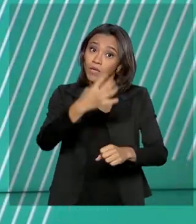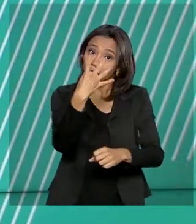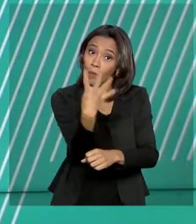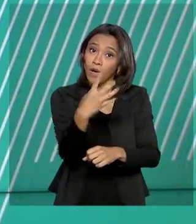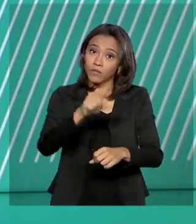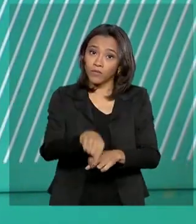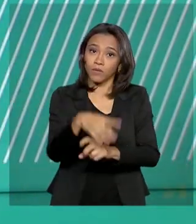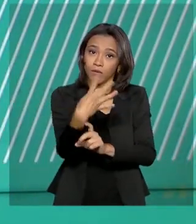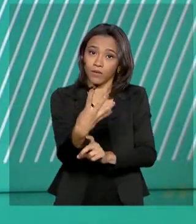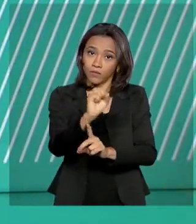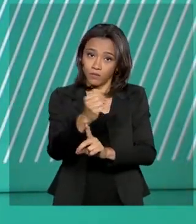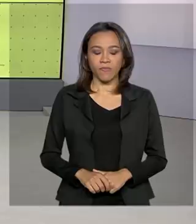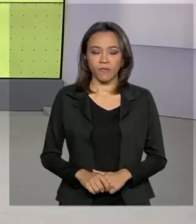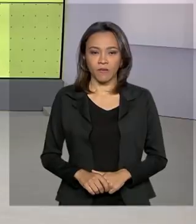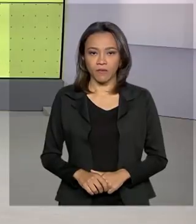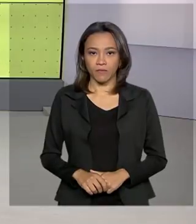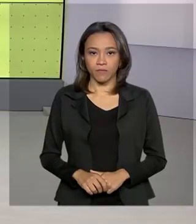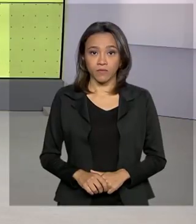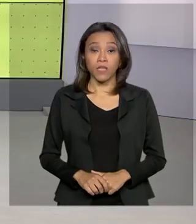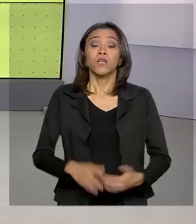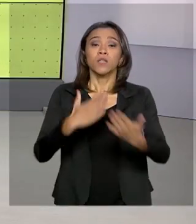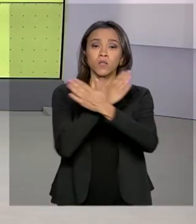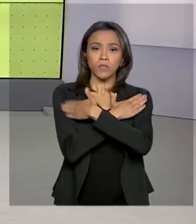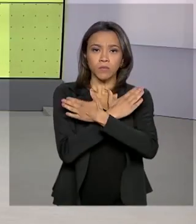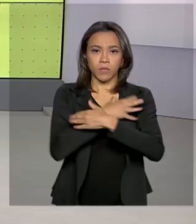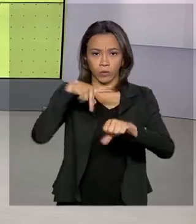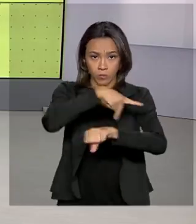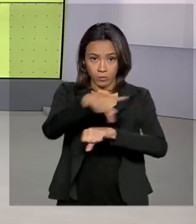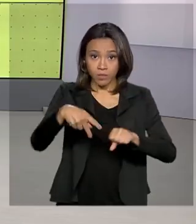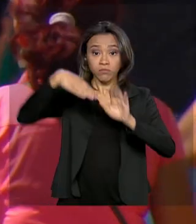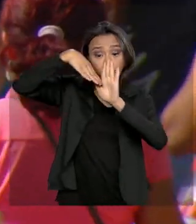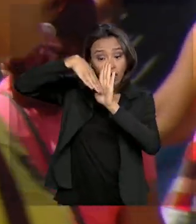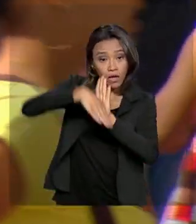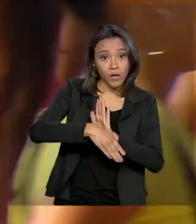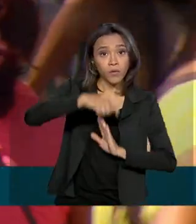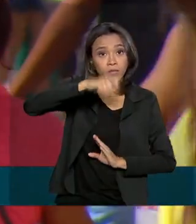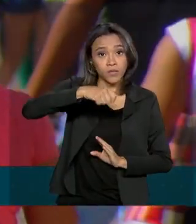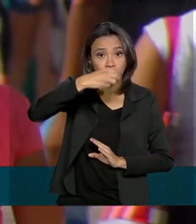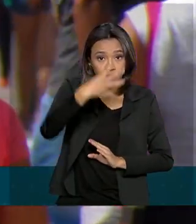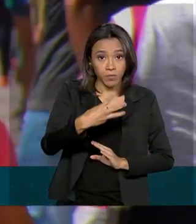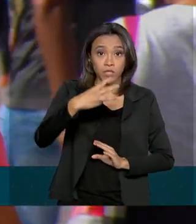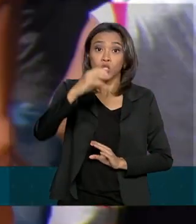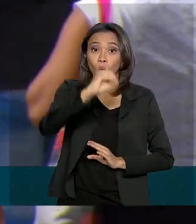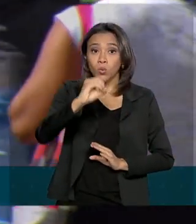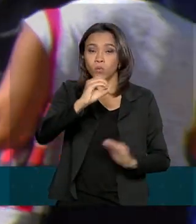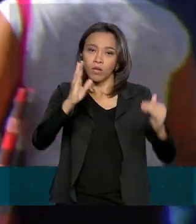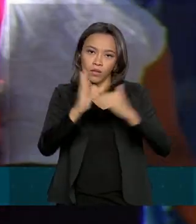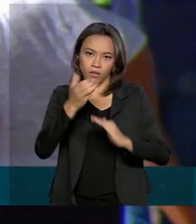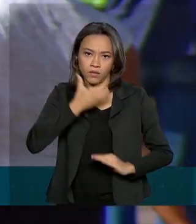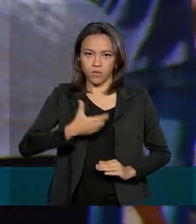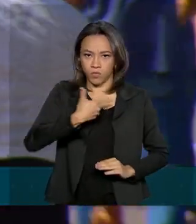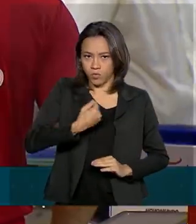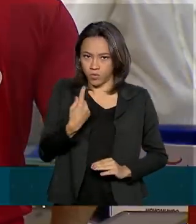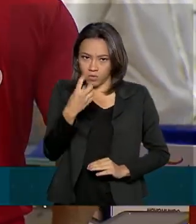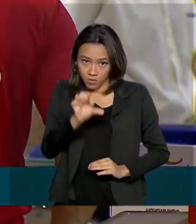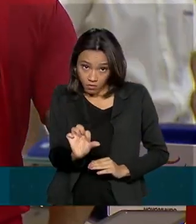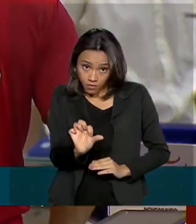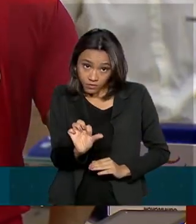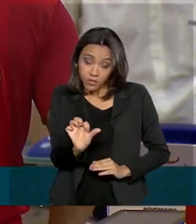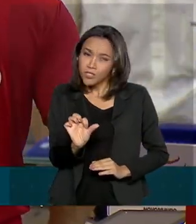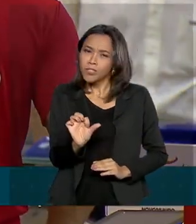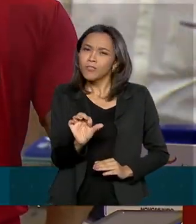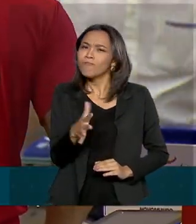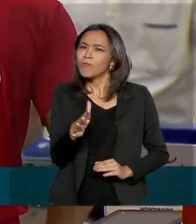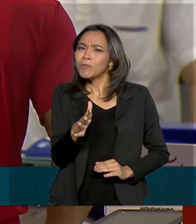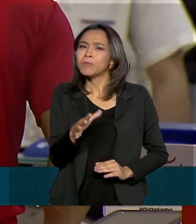,48%. E o desemprego no país caiu no trimestre de outubro a dezembro de 2019 e